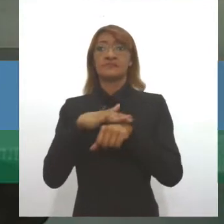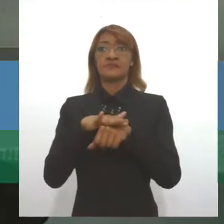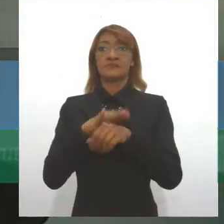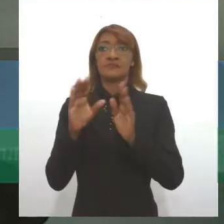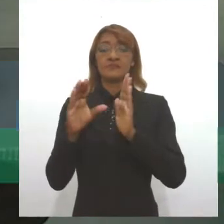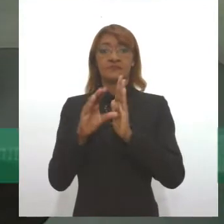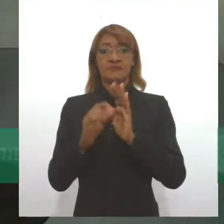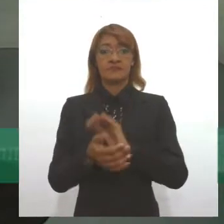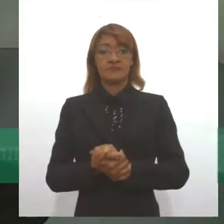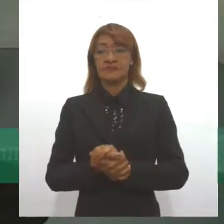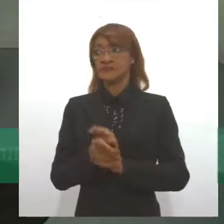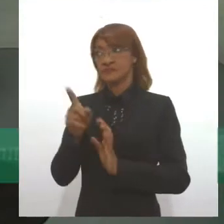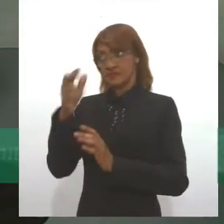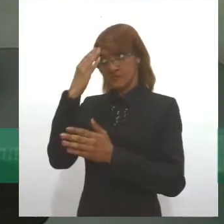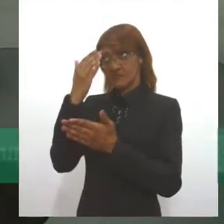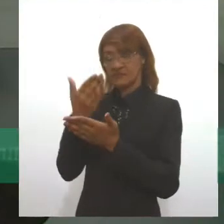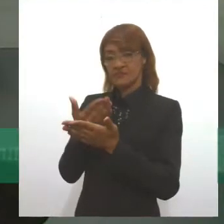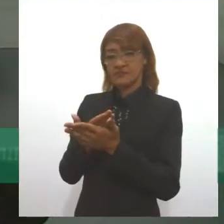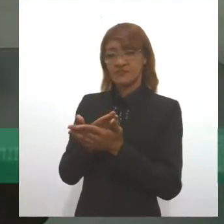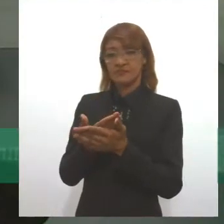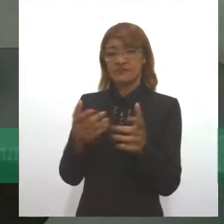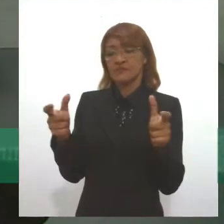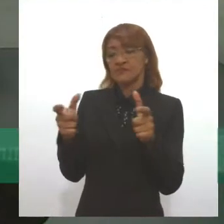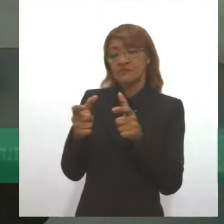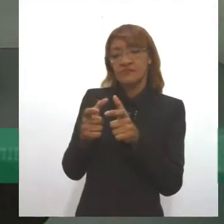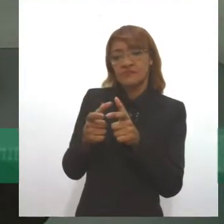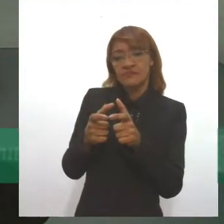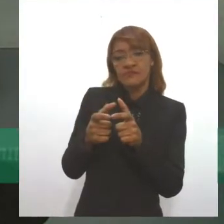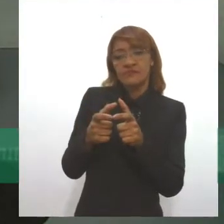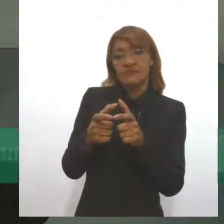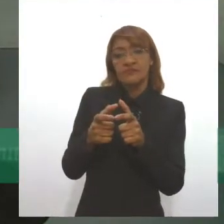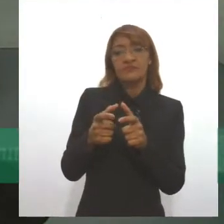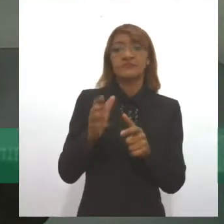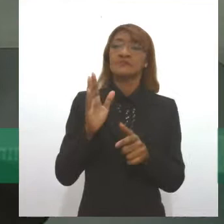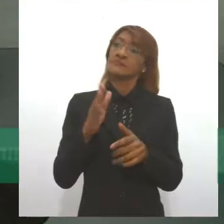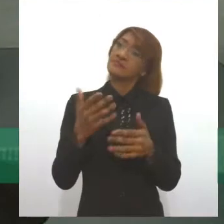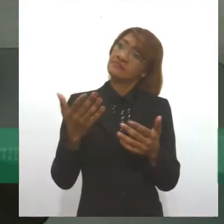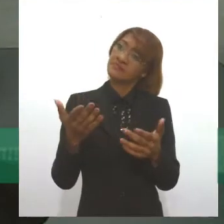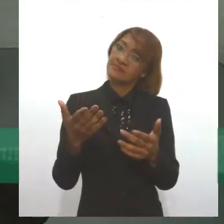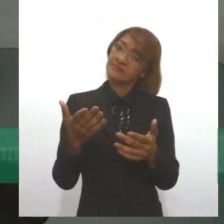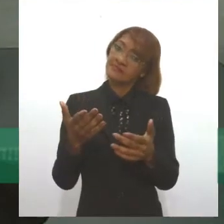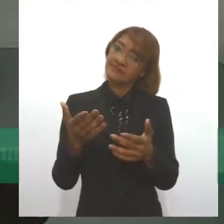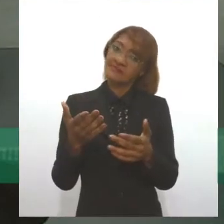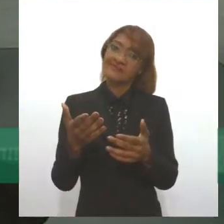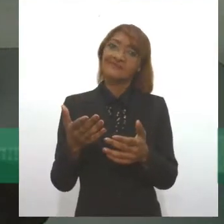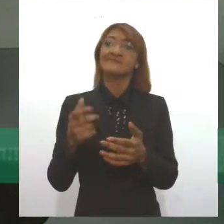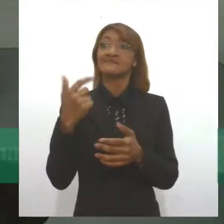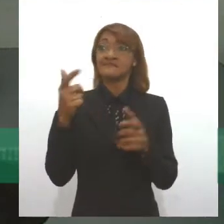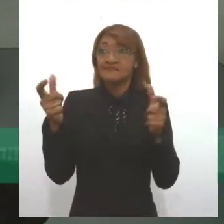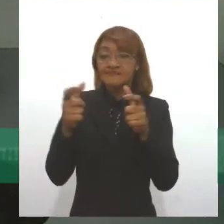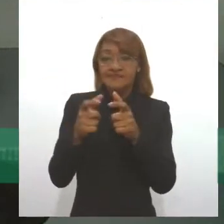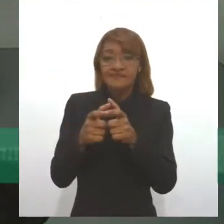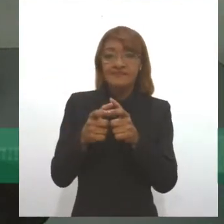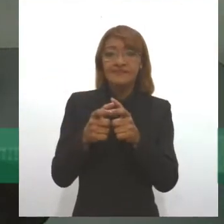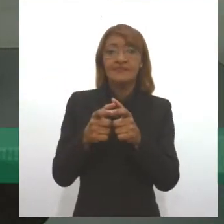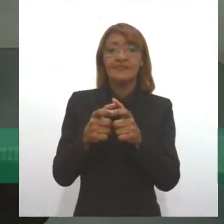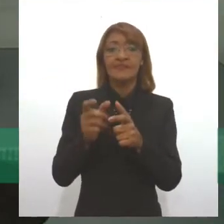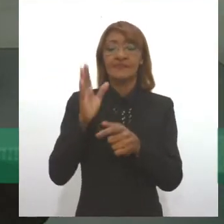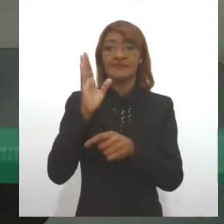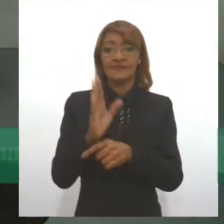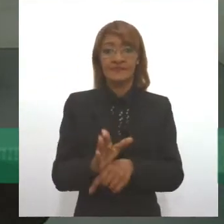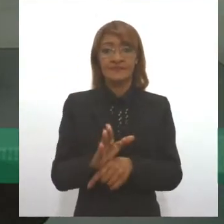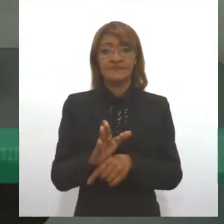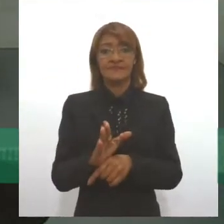O senhor acredita que é uma minoria, é uma parte da minoria invisibilizada dentro da gama de